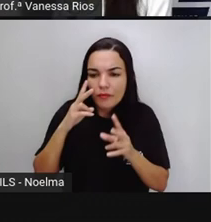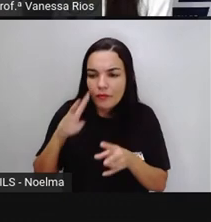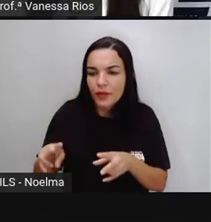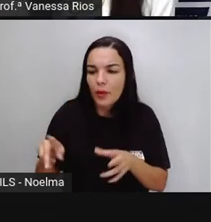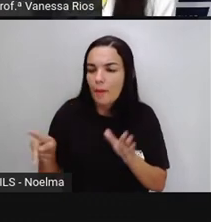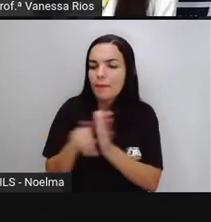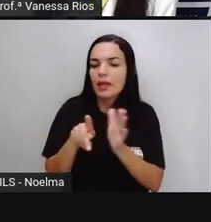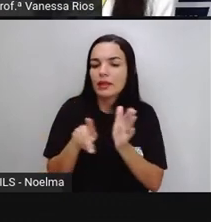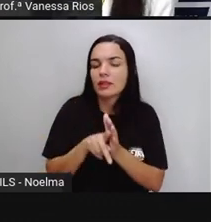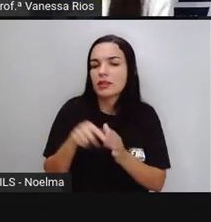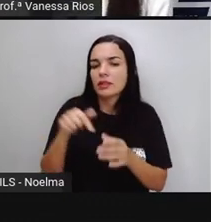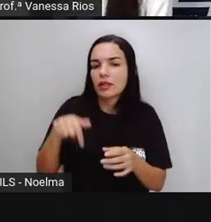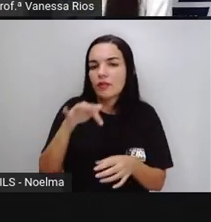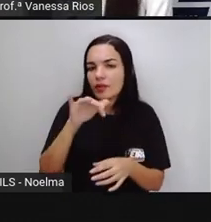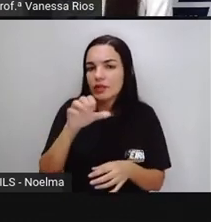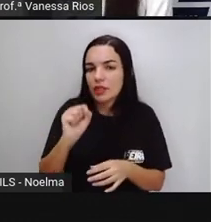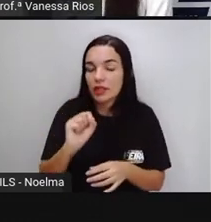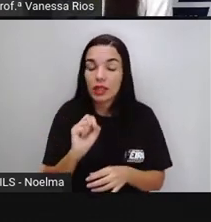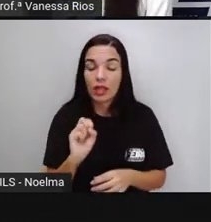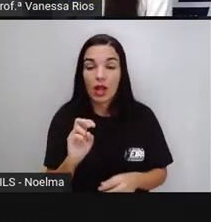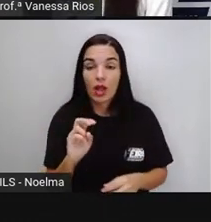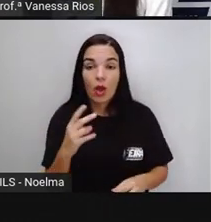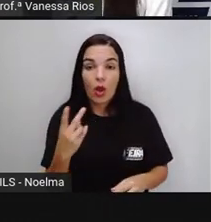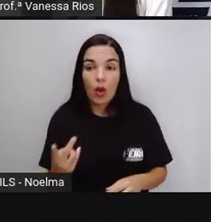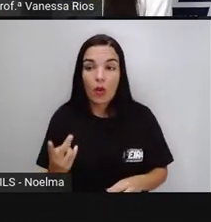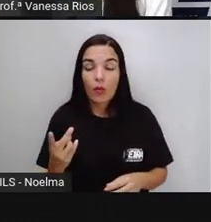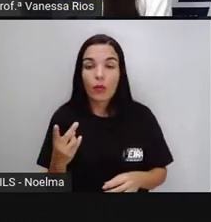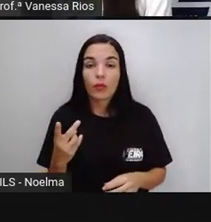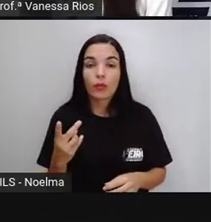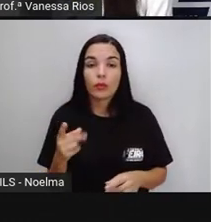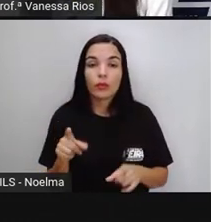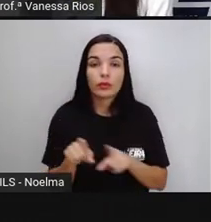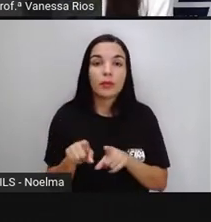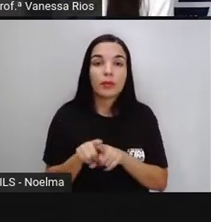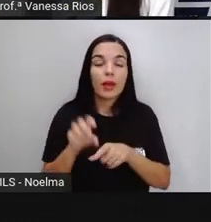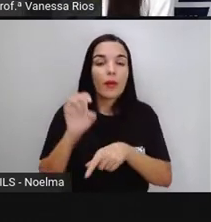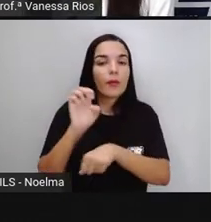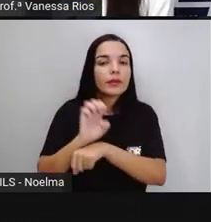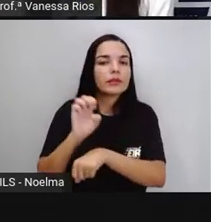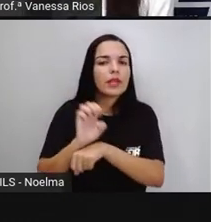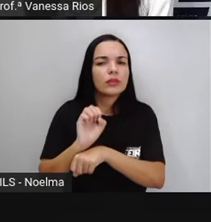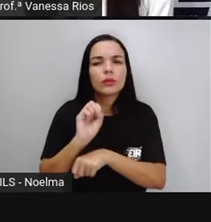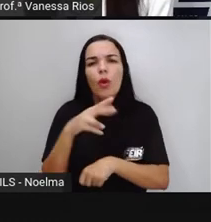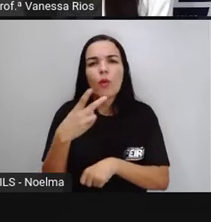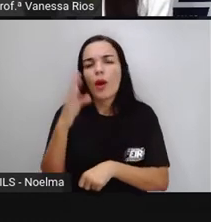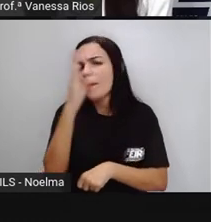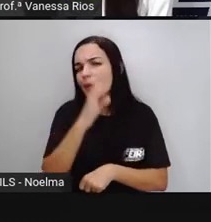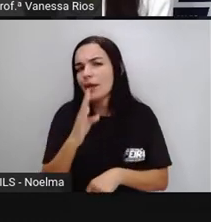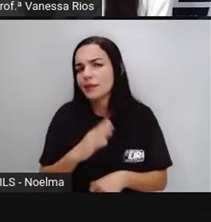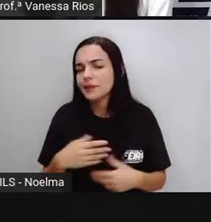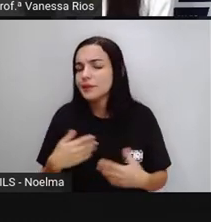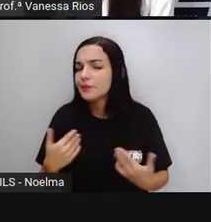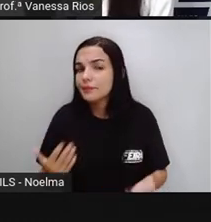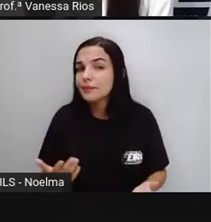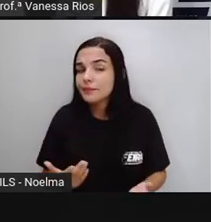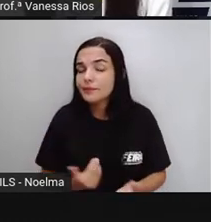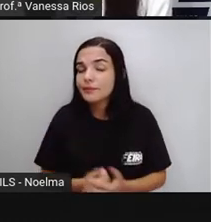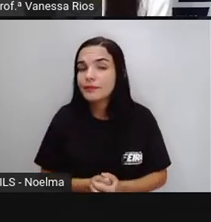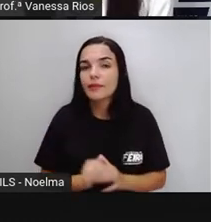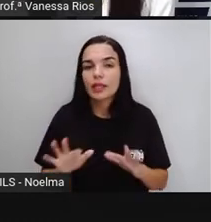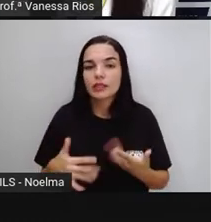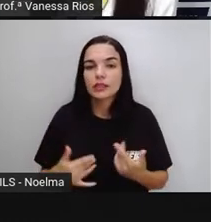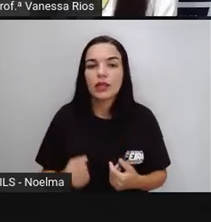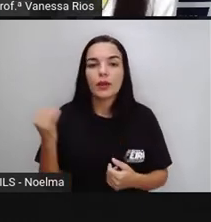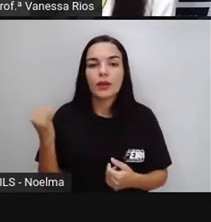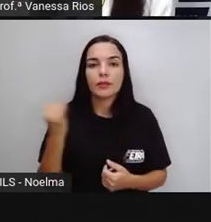Pertencentes à cidade ou, bem pior, ao Estado ou ao país. Então é interessante